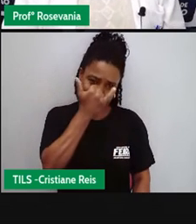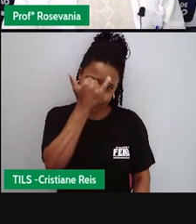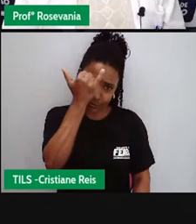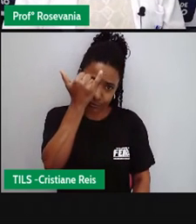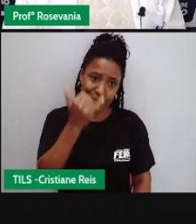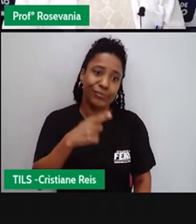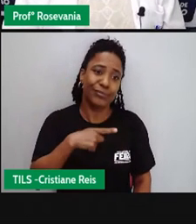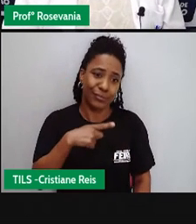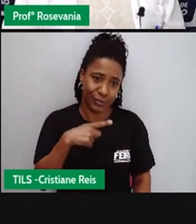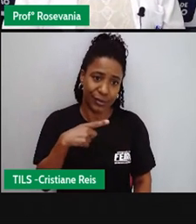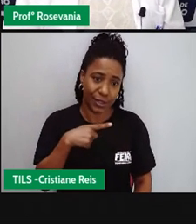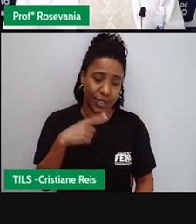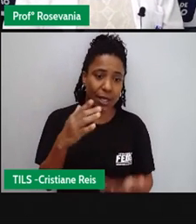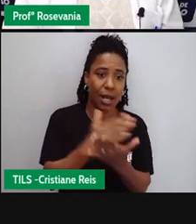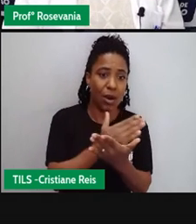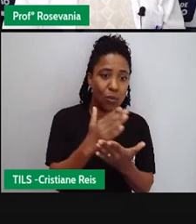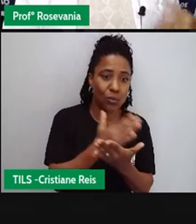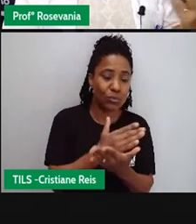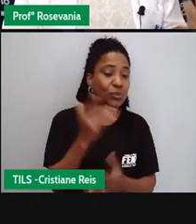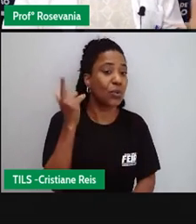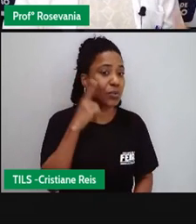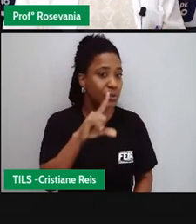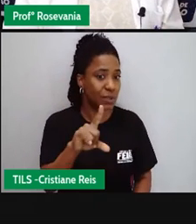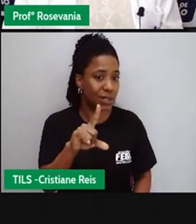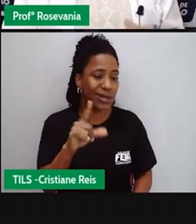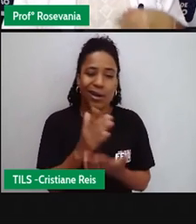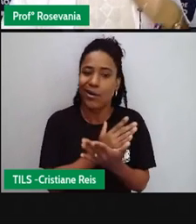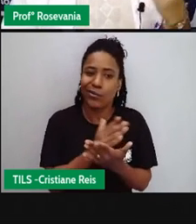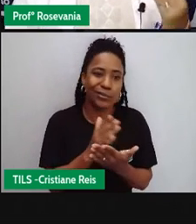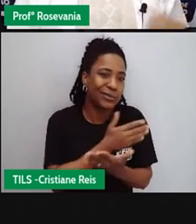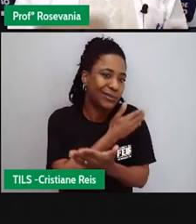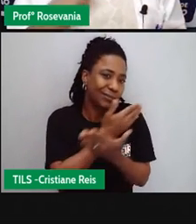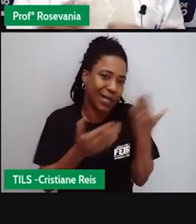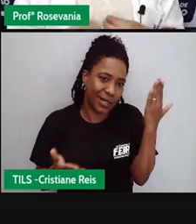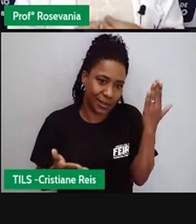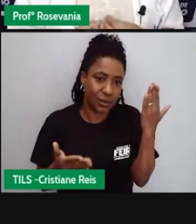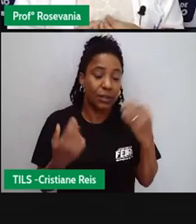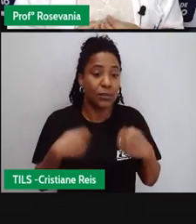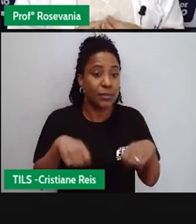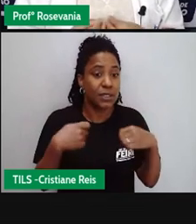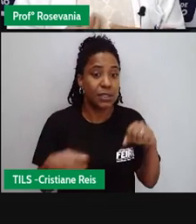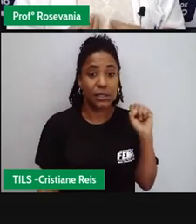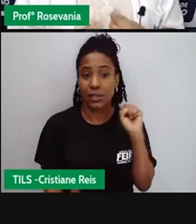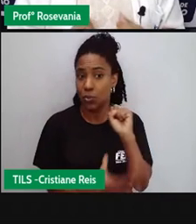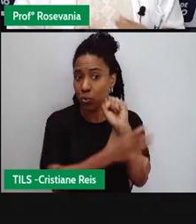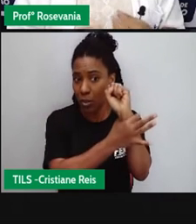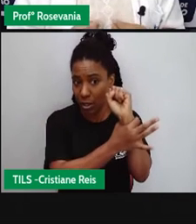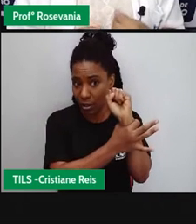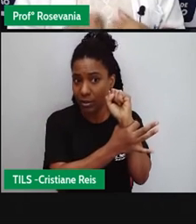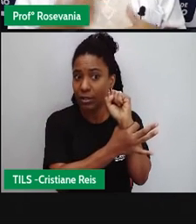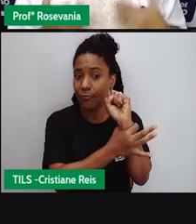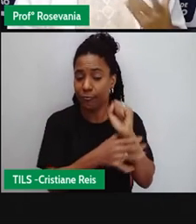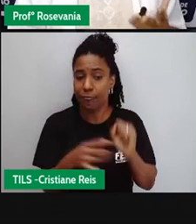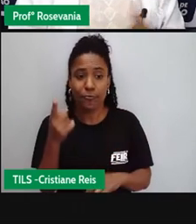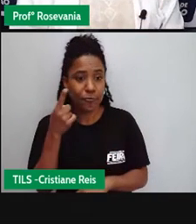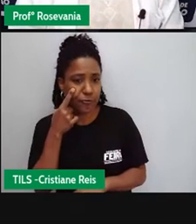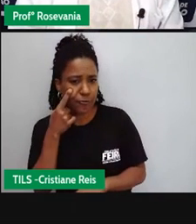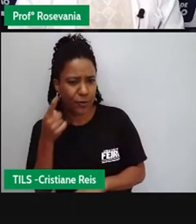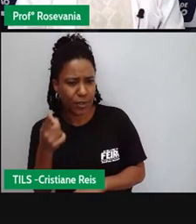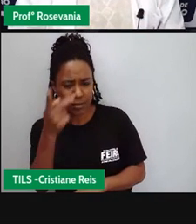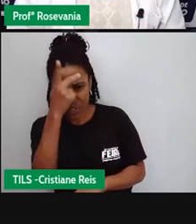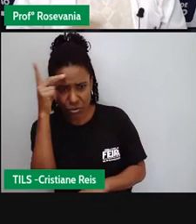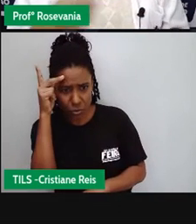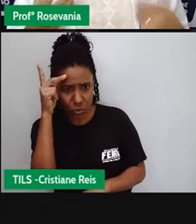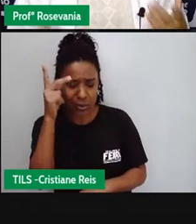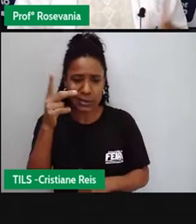aí, o que acontece? tem que ver essa questão da segurança, procurar saber se as pessoas já já falaram alguma coisa